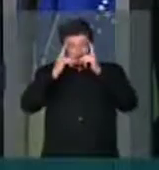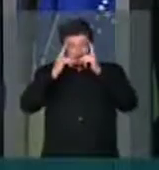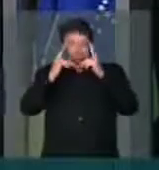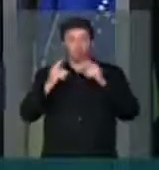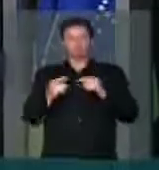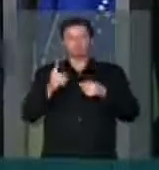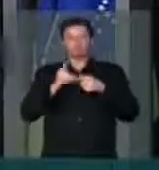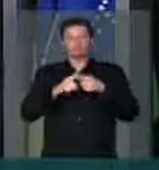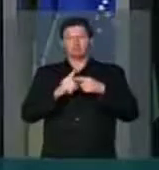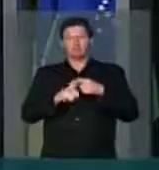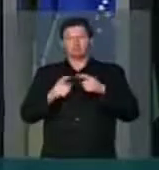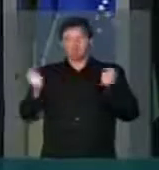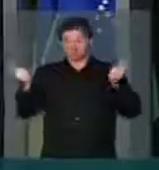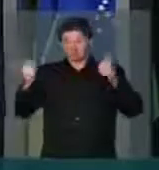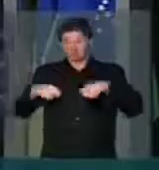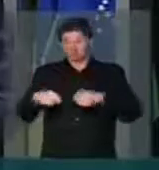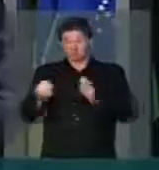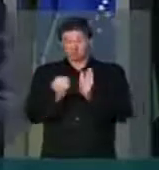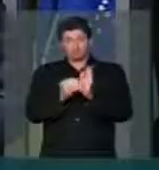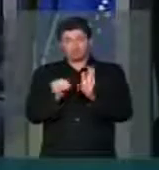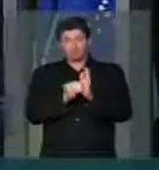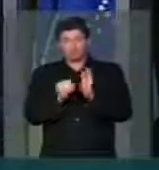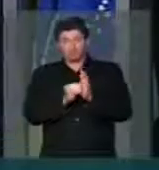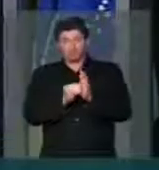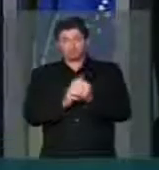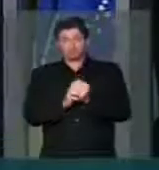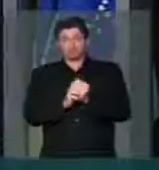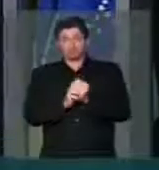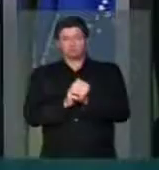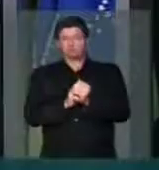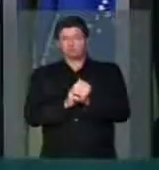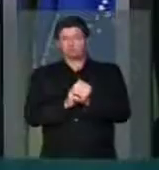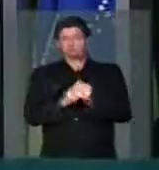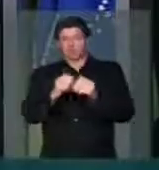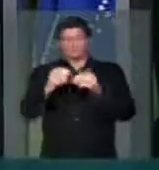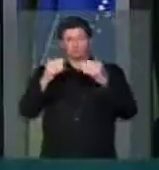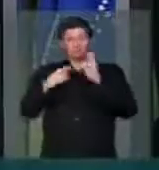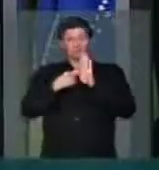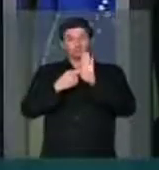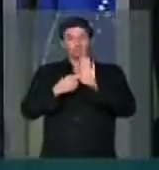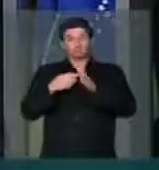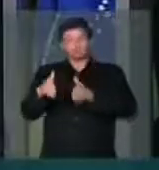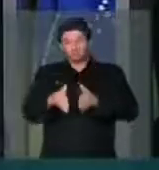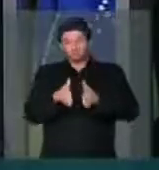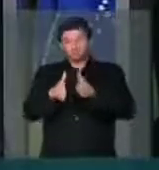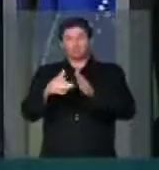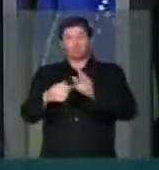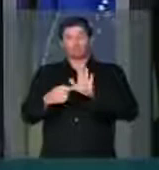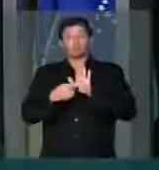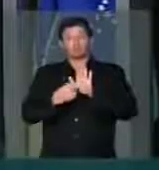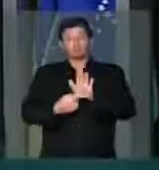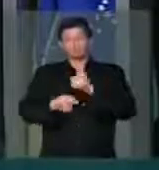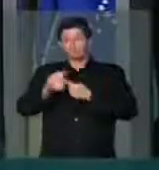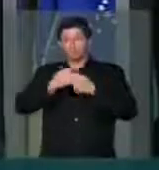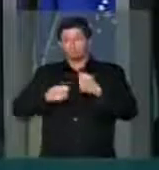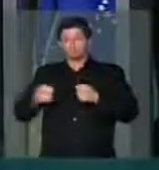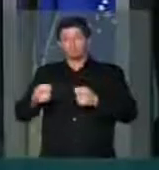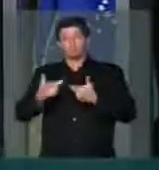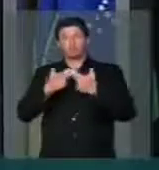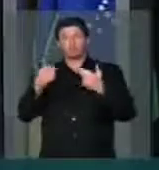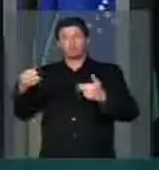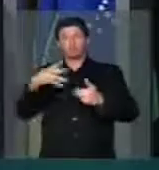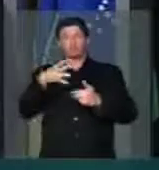falta de capacidade de apresentar um rumo, uma direção para a economia do Brasil